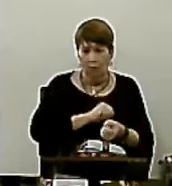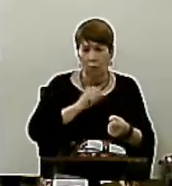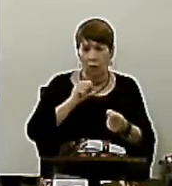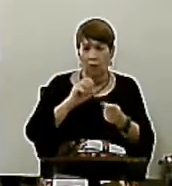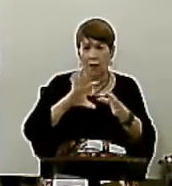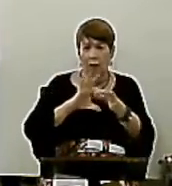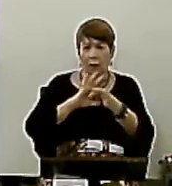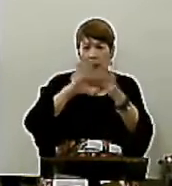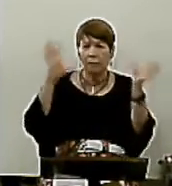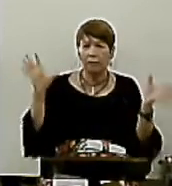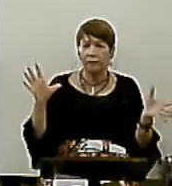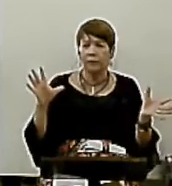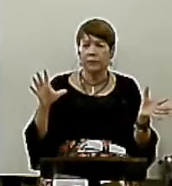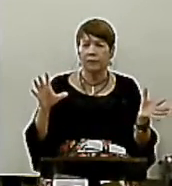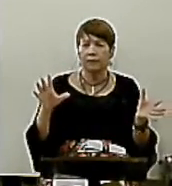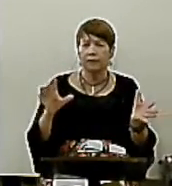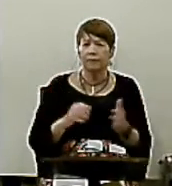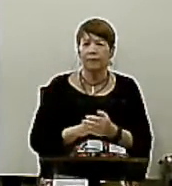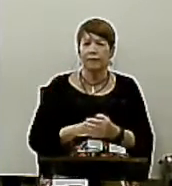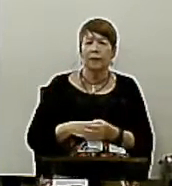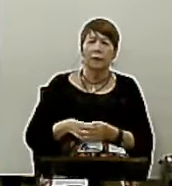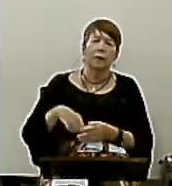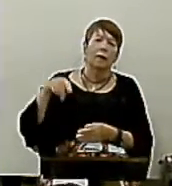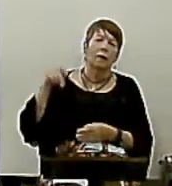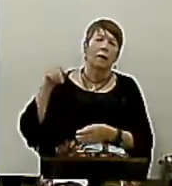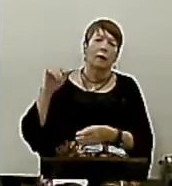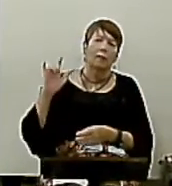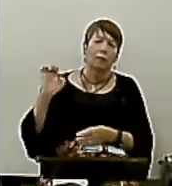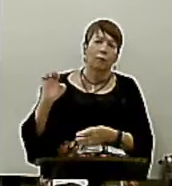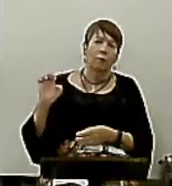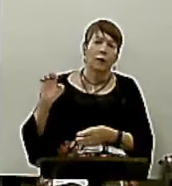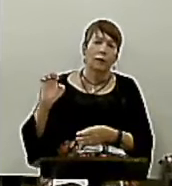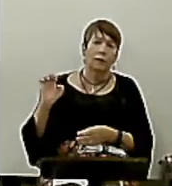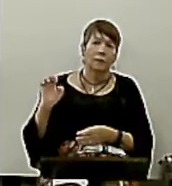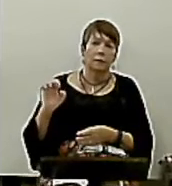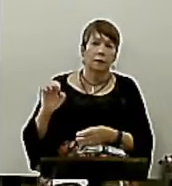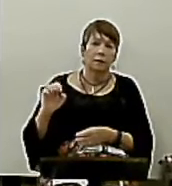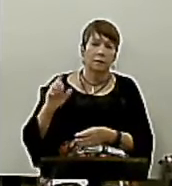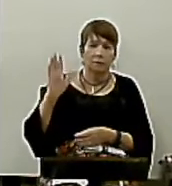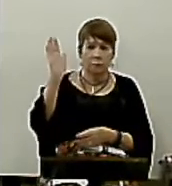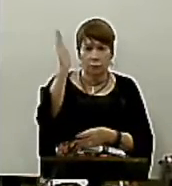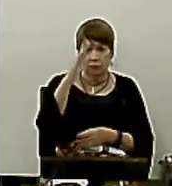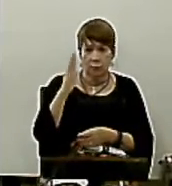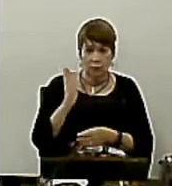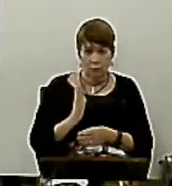A plenos pulmões Como nas paradas Gays E hoje aconteceu Uma aqui no centro De Goiânia